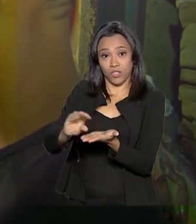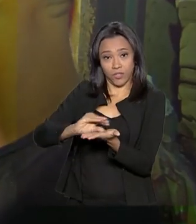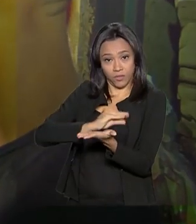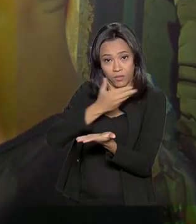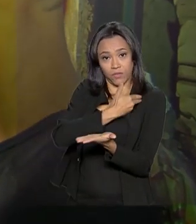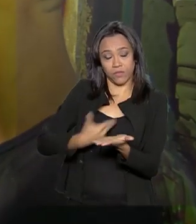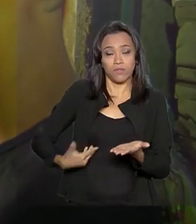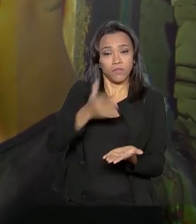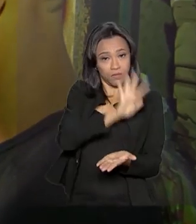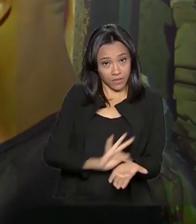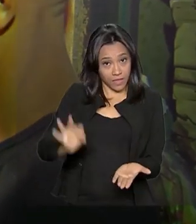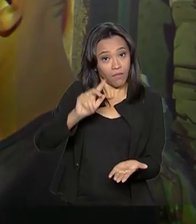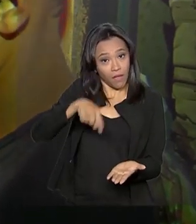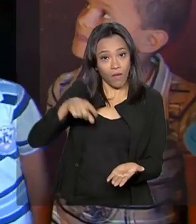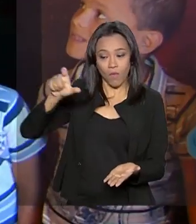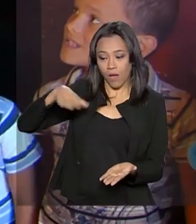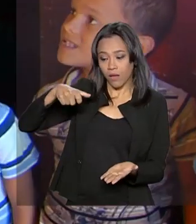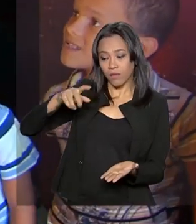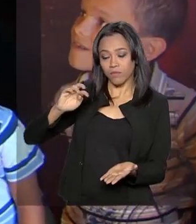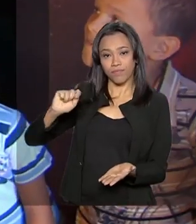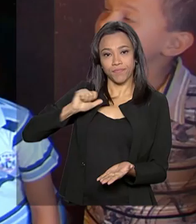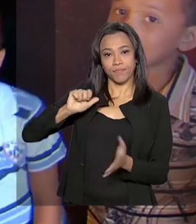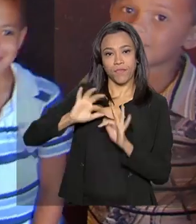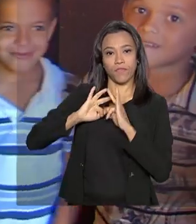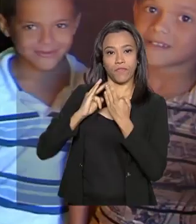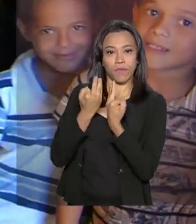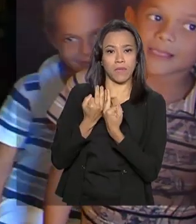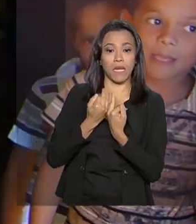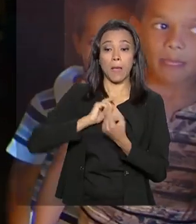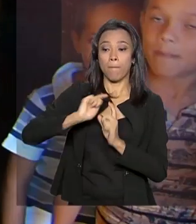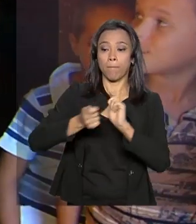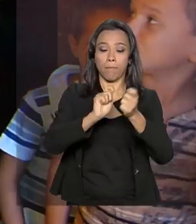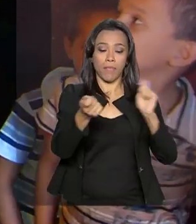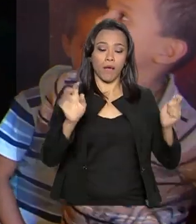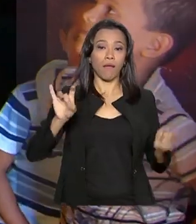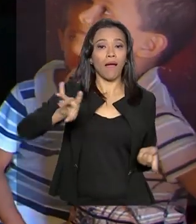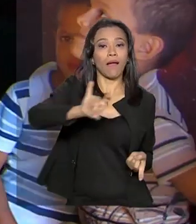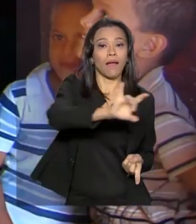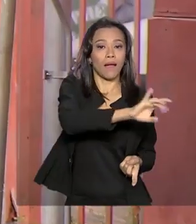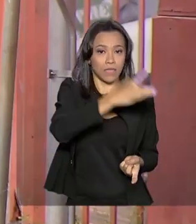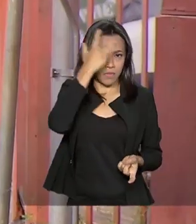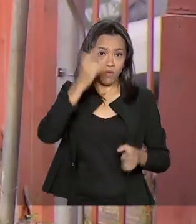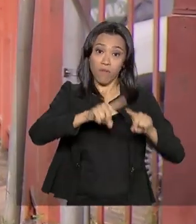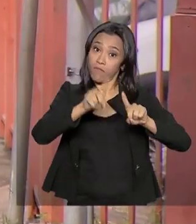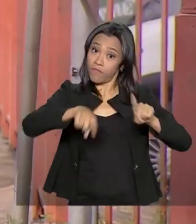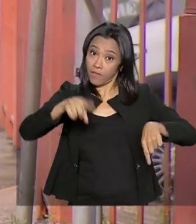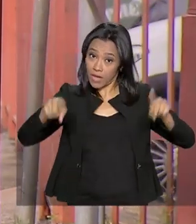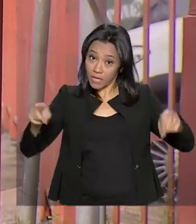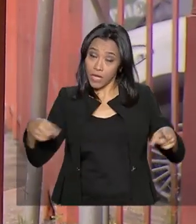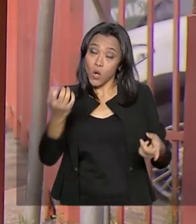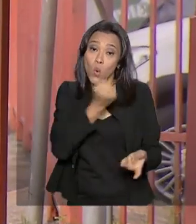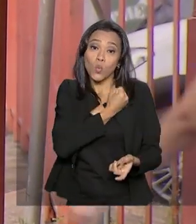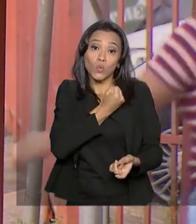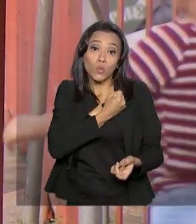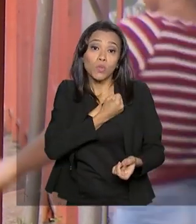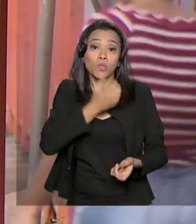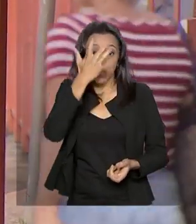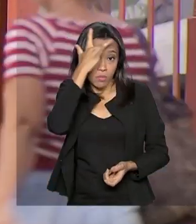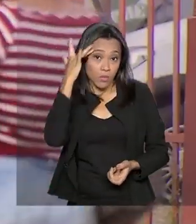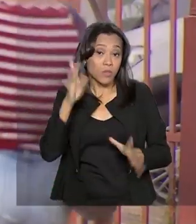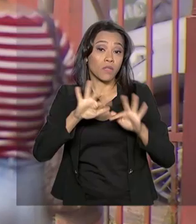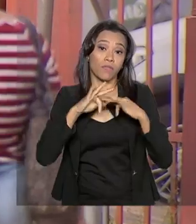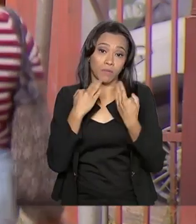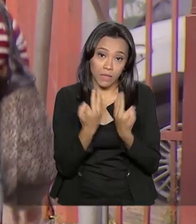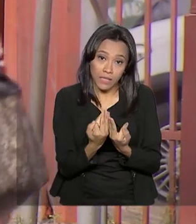governo federal, o Bolsa Família. O valor pago a cada beneficiário varia de acordo com o número de pessoas na